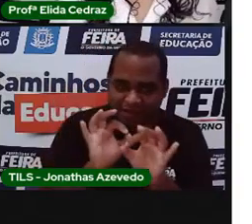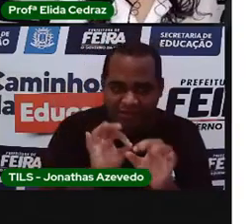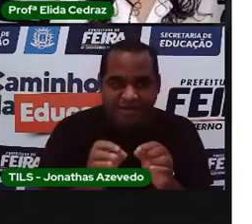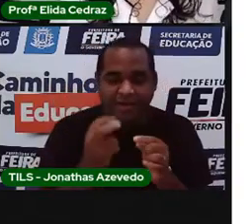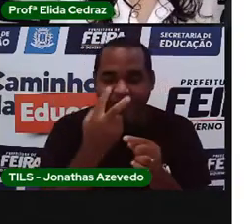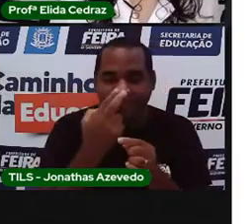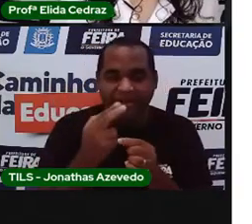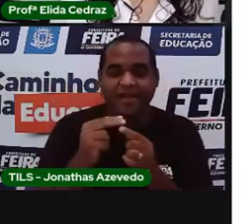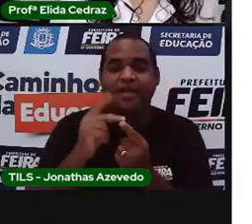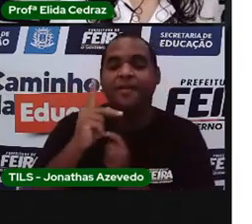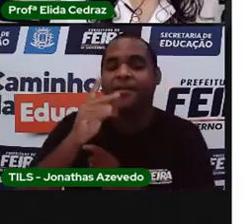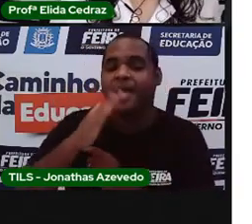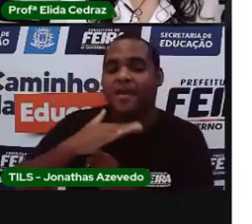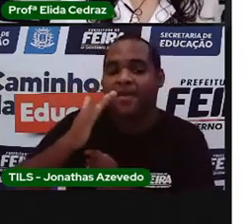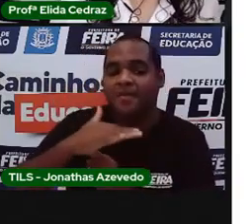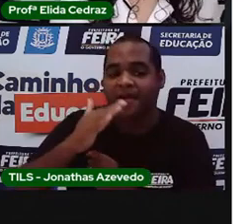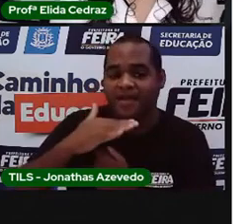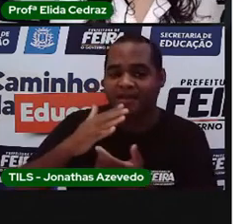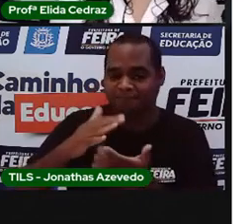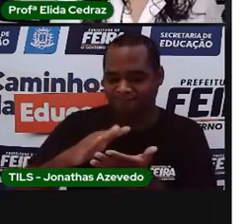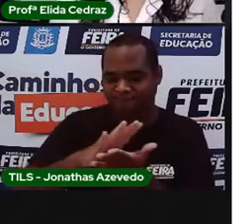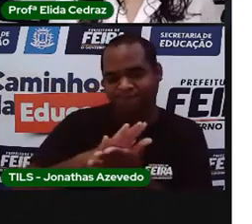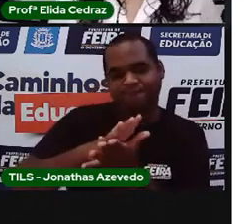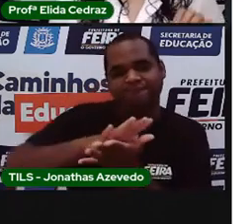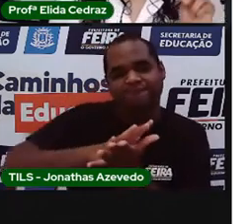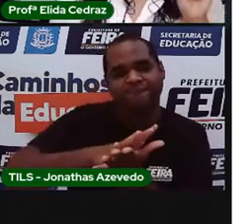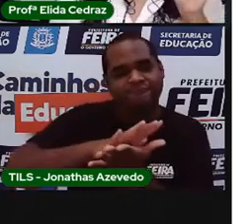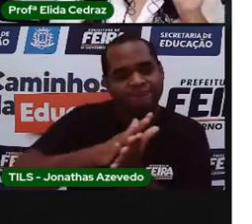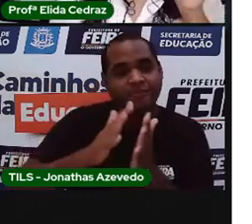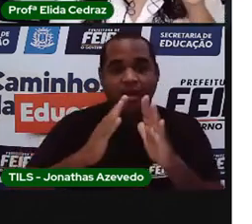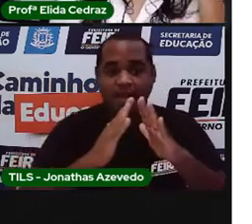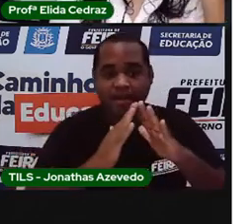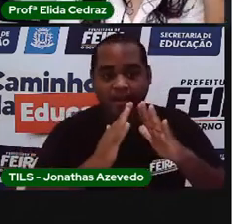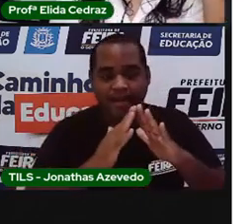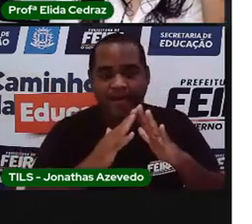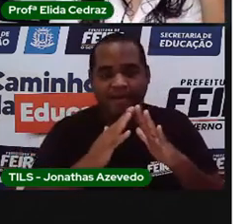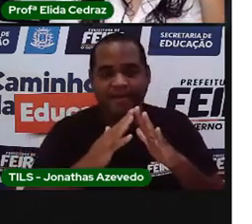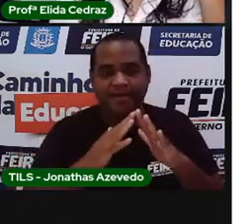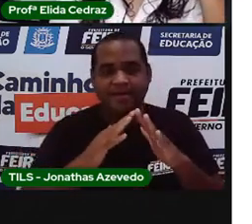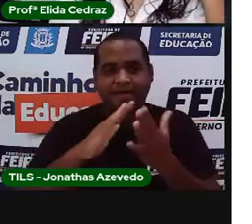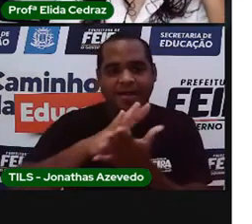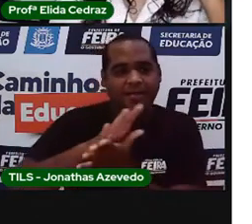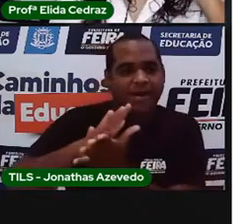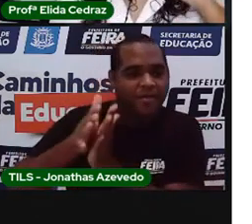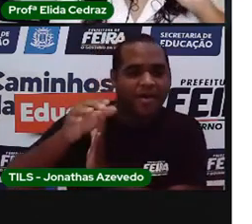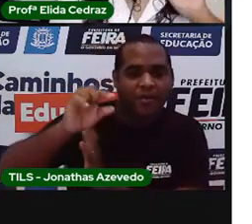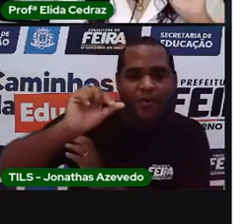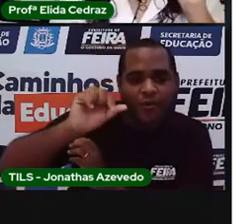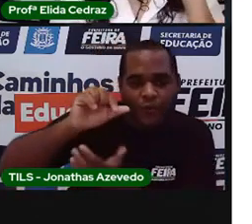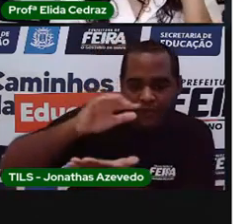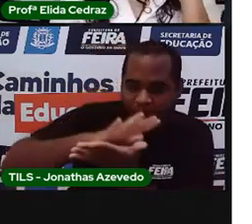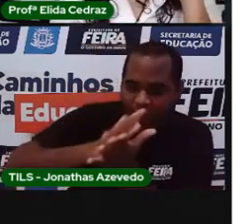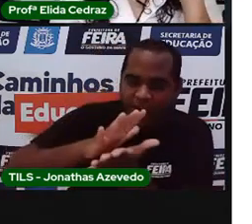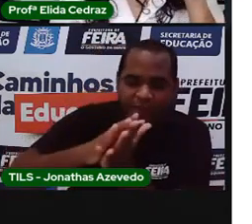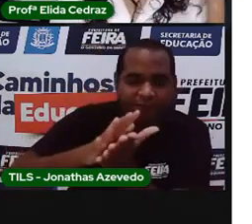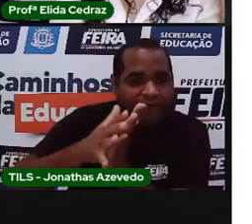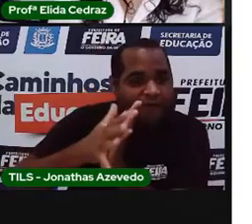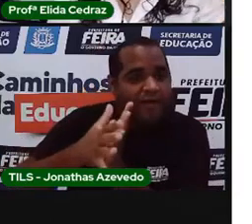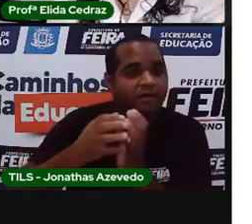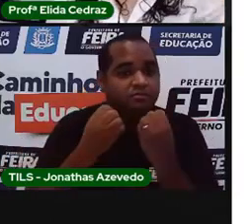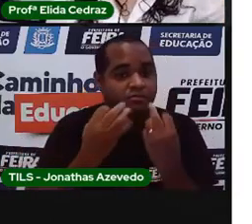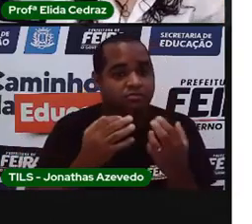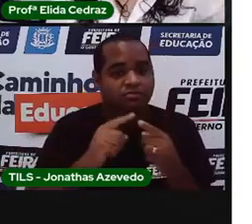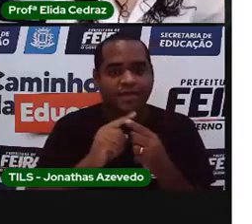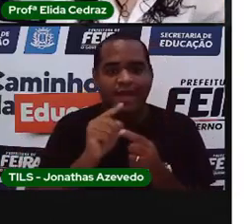são a pimenta do reino. Que a gente usa em casa depois que ela é moída e fica aquele pó bem fininho. Mas ela